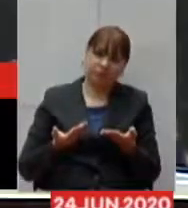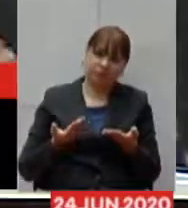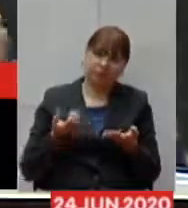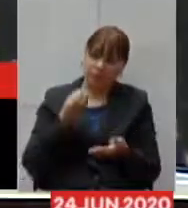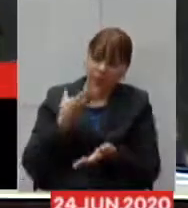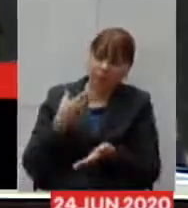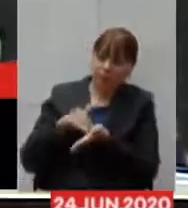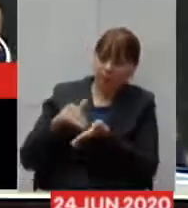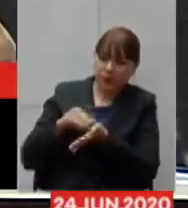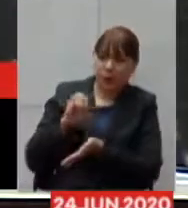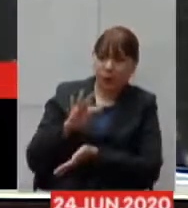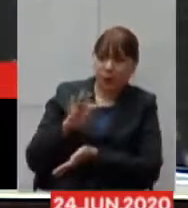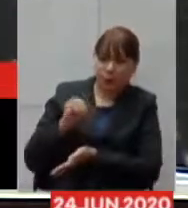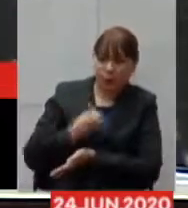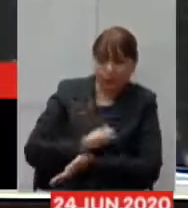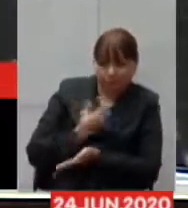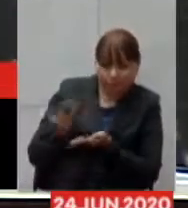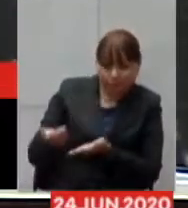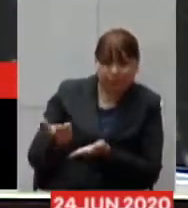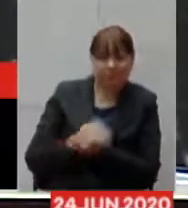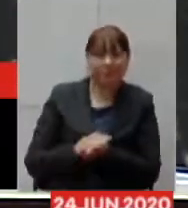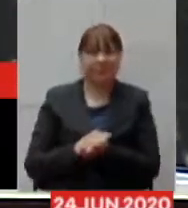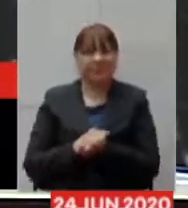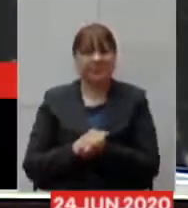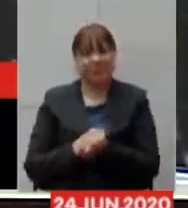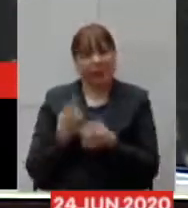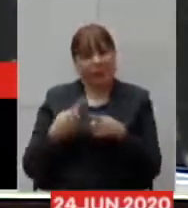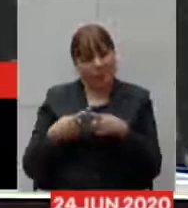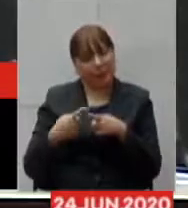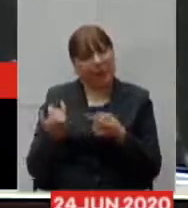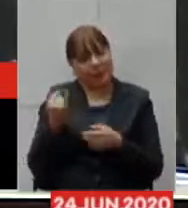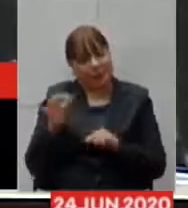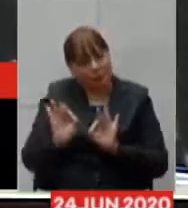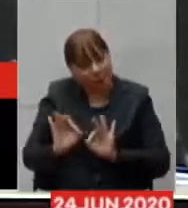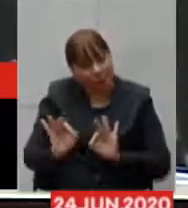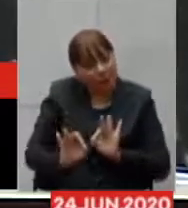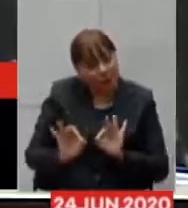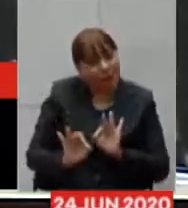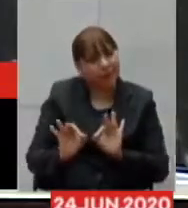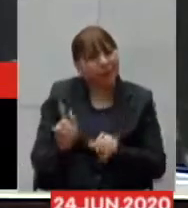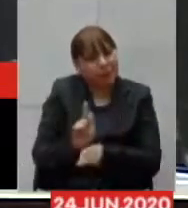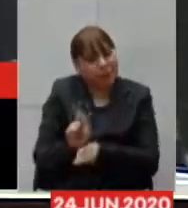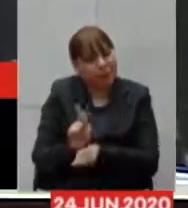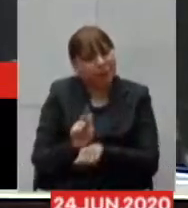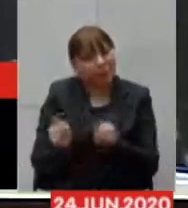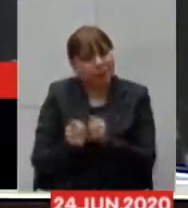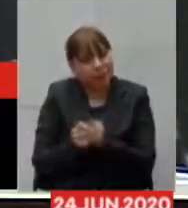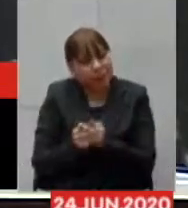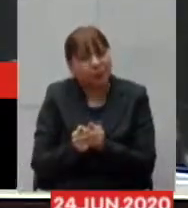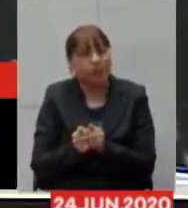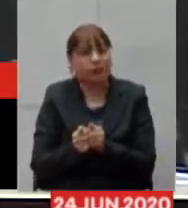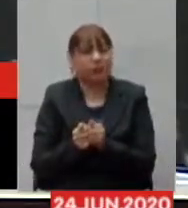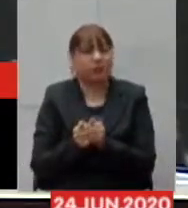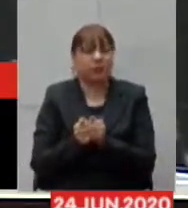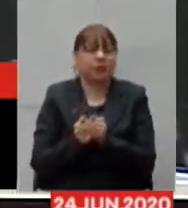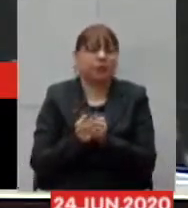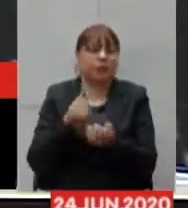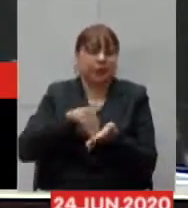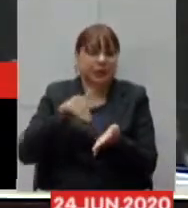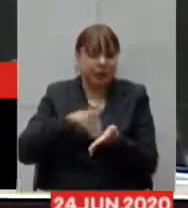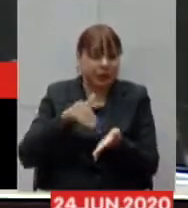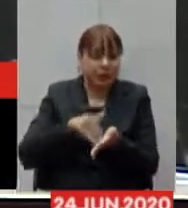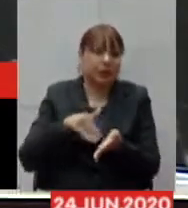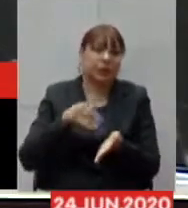Otto esteja aí presente na área de planejamento e gestão junto da secretaria de fazenda para que